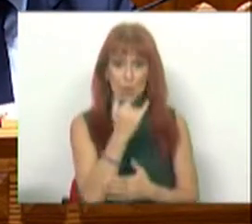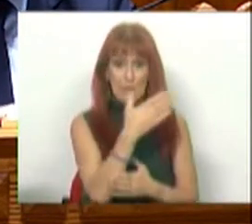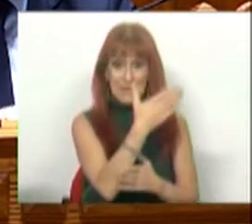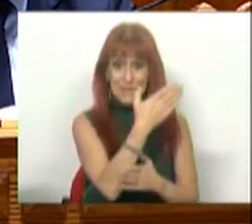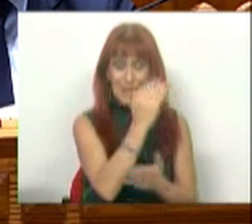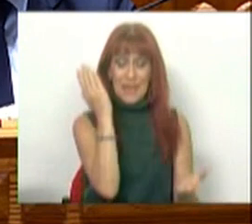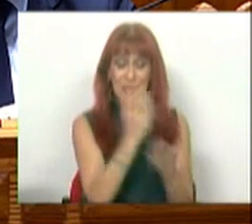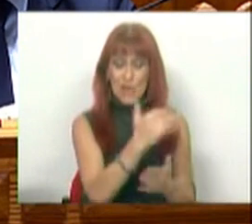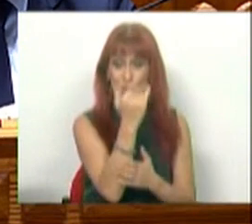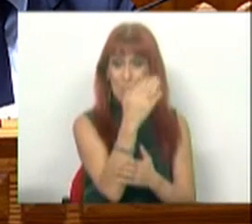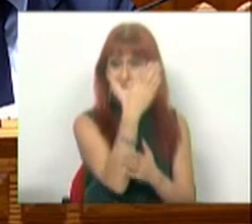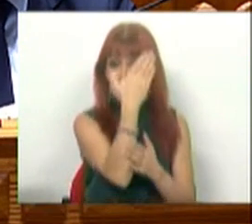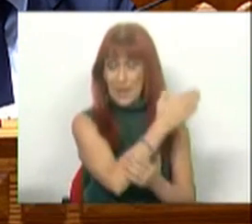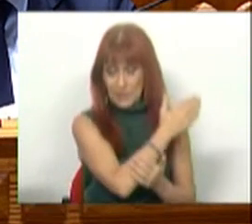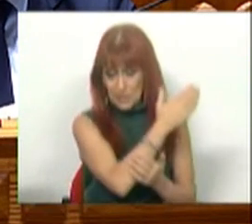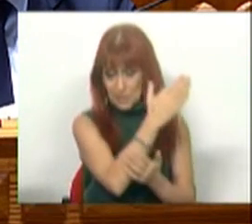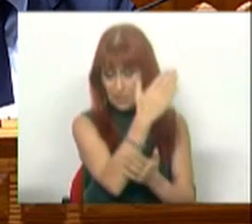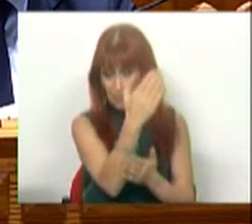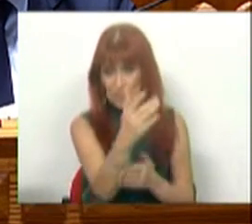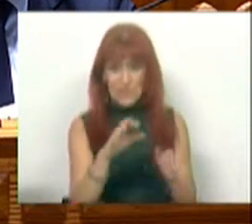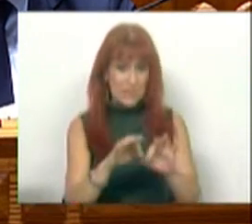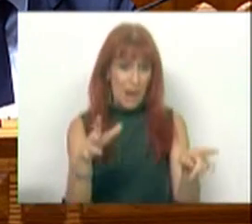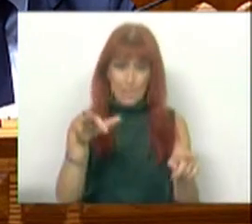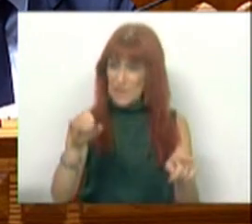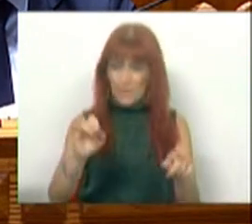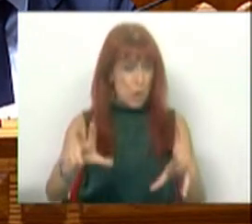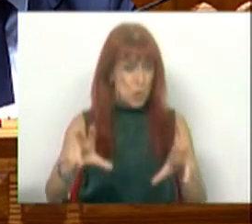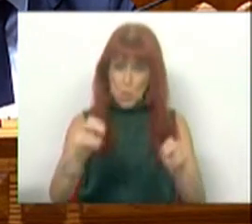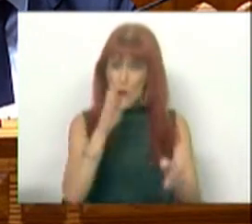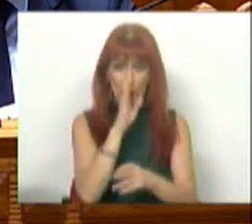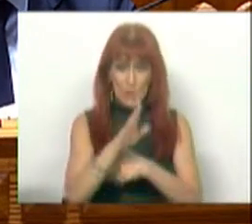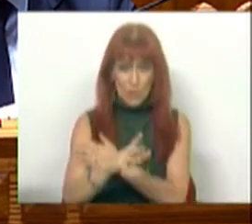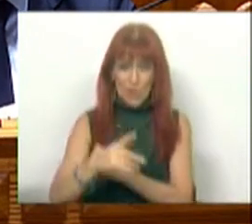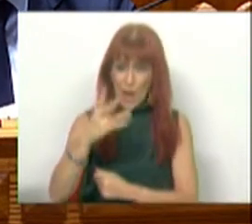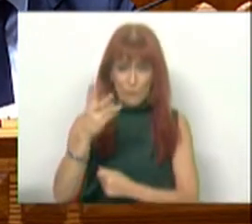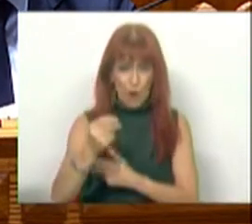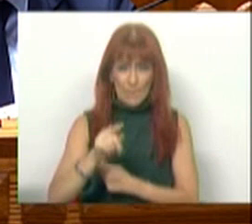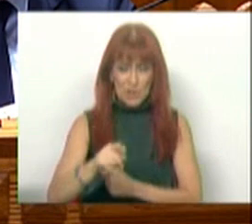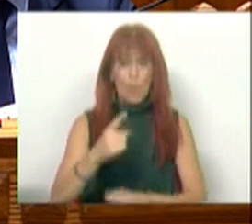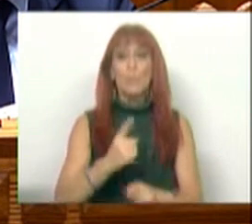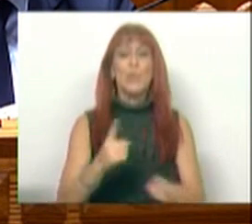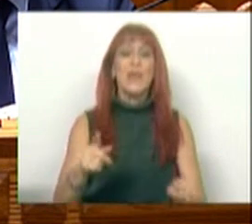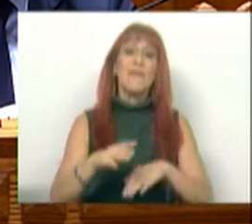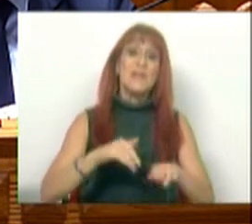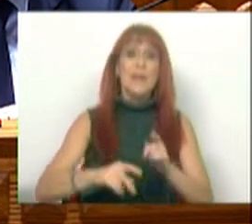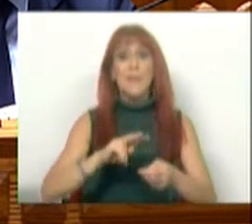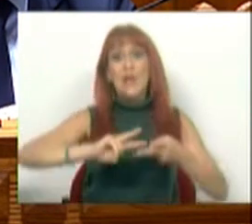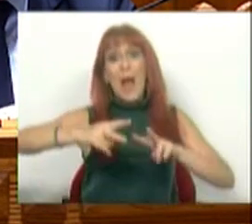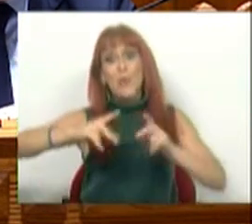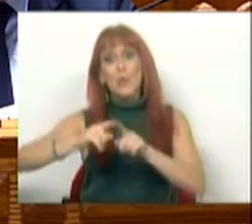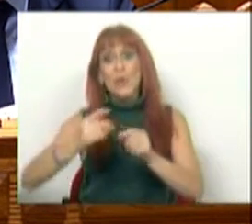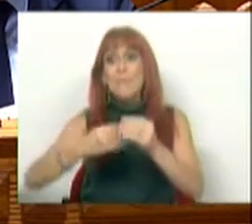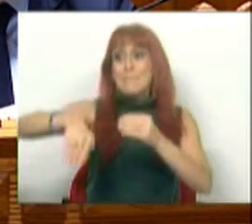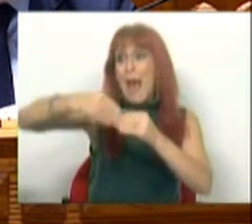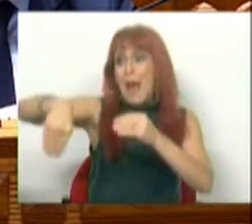em acordo com o PCP também nunca aplicámos esta fórmula porque procedemos sempre para a atualização